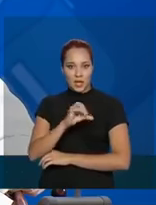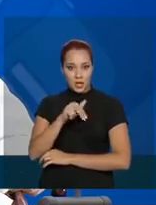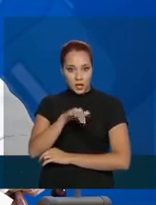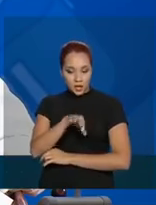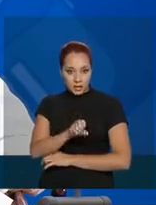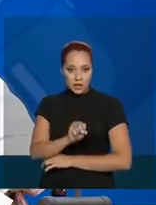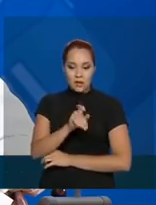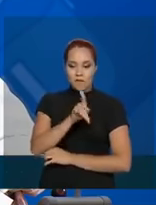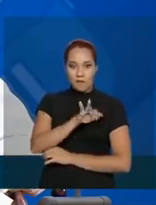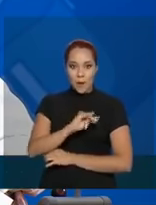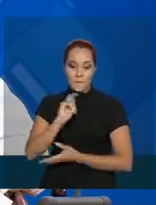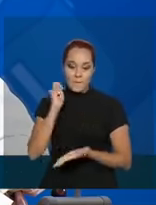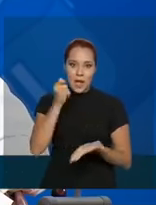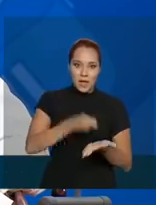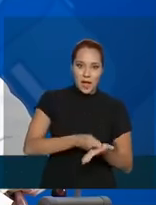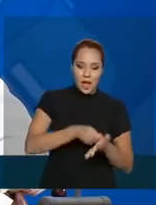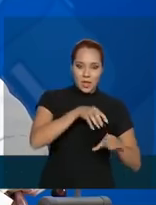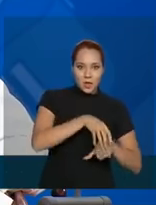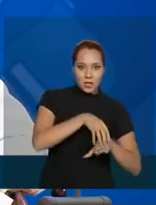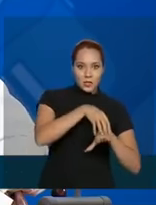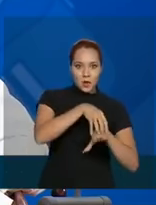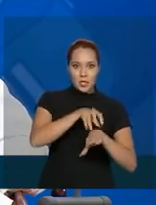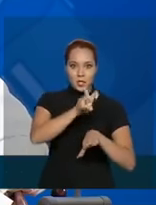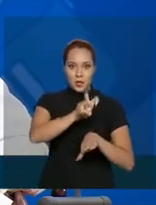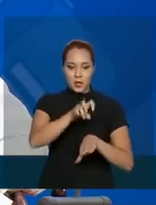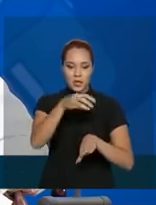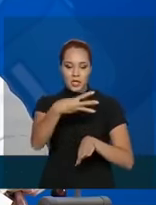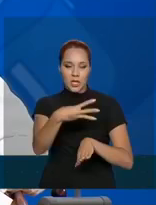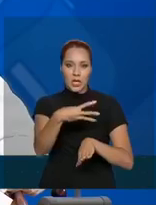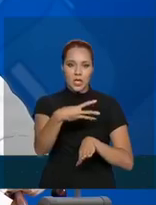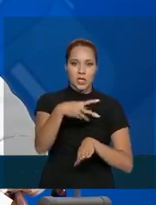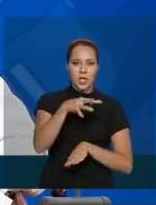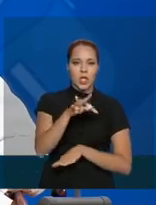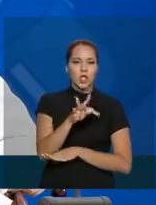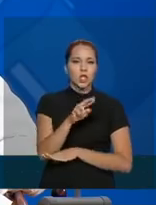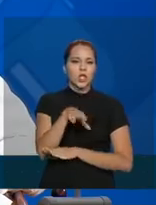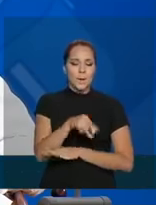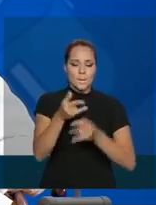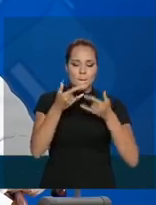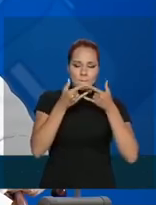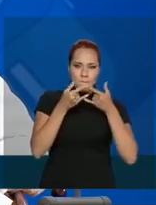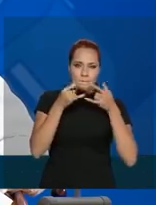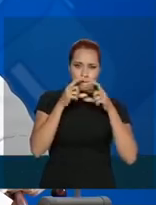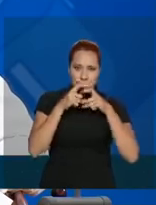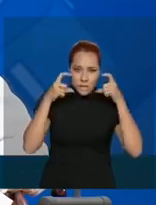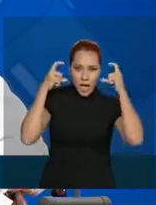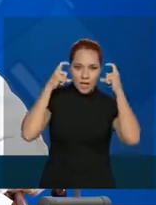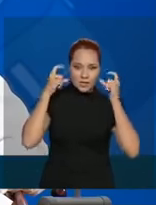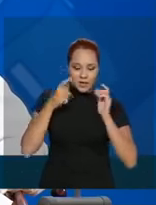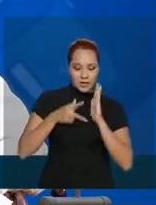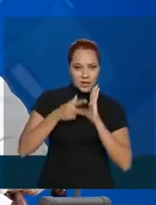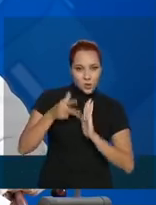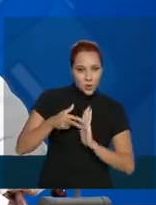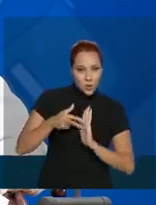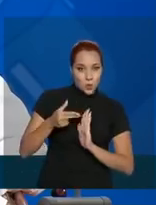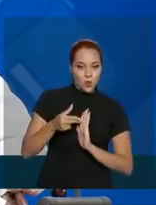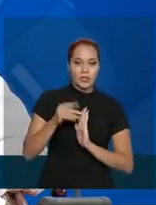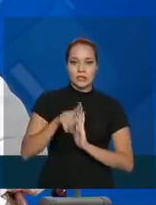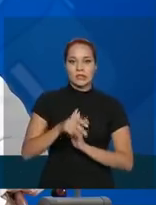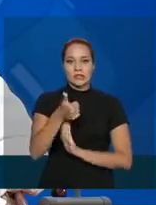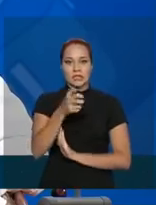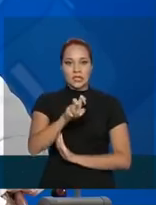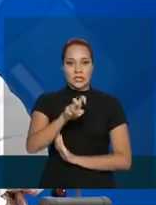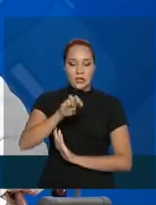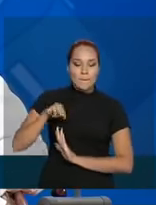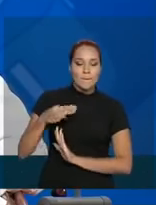transporte de 53 toneladas de máscaras cirúrgicas. Isso corresponde a 15 milhões